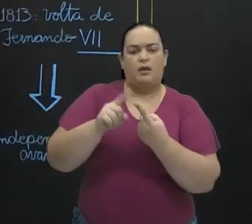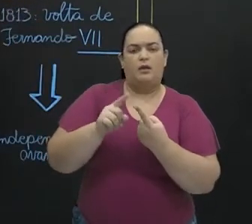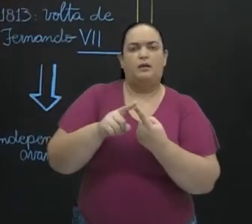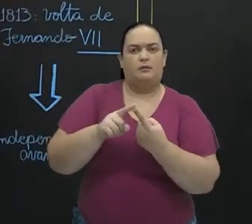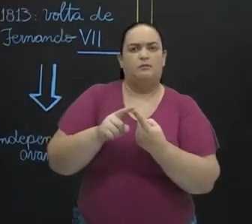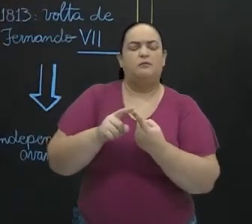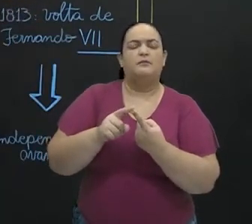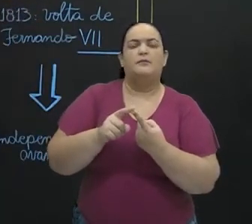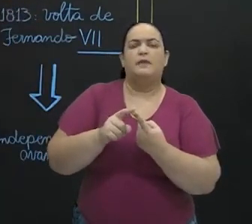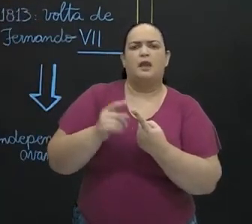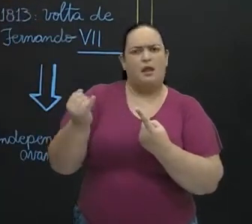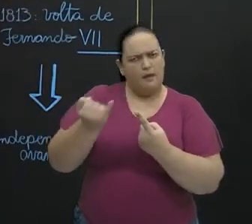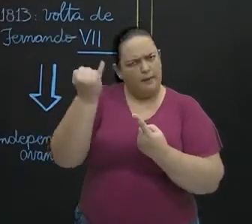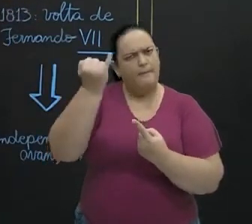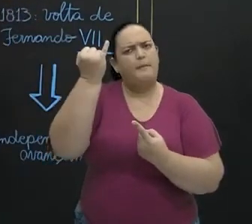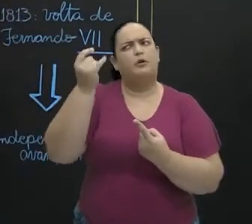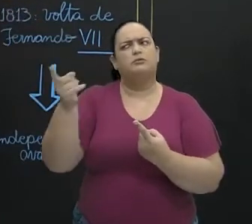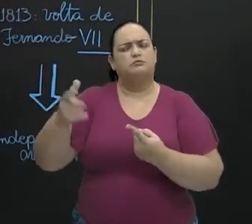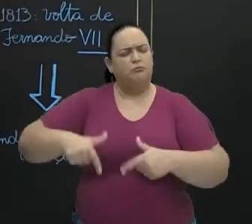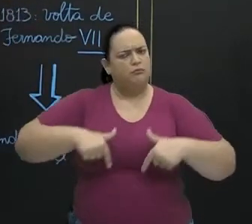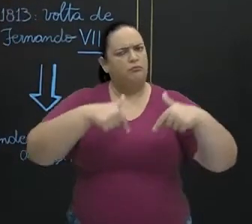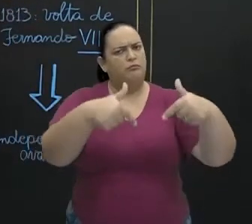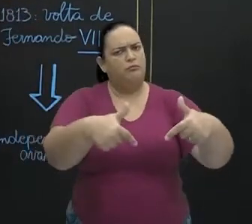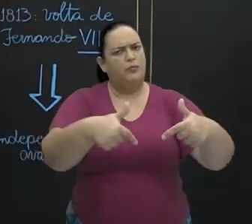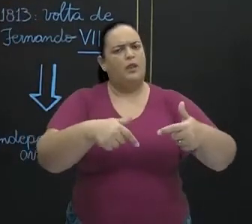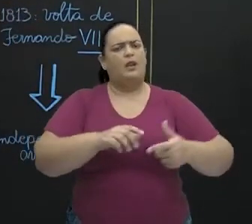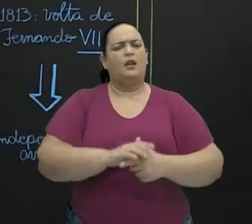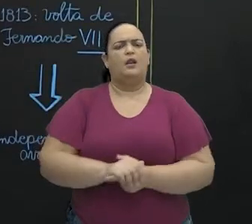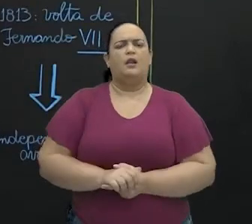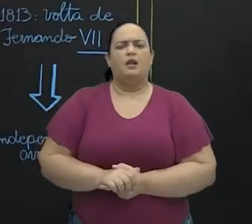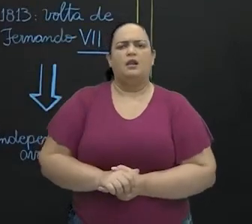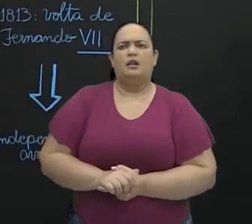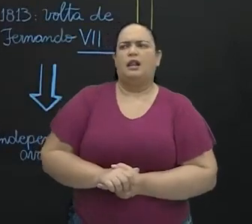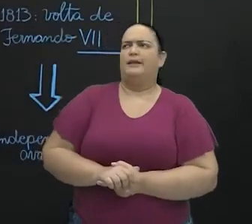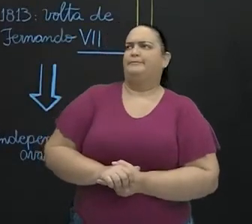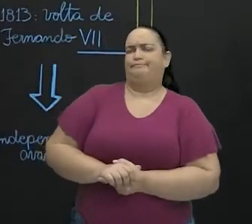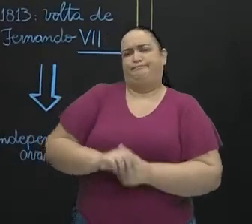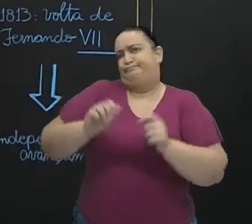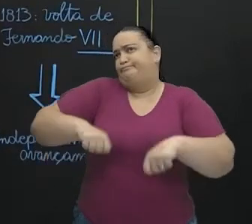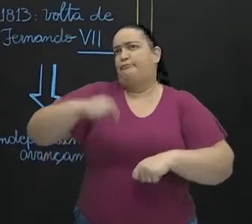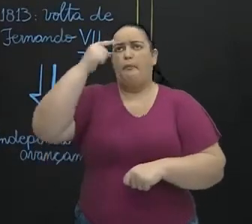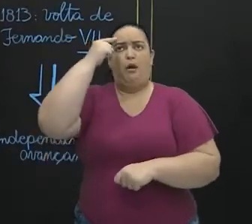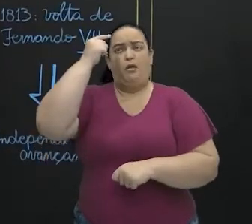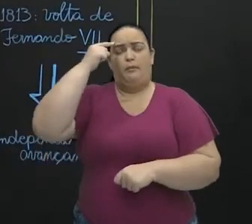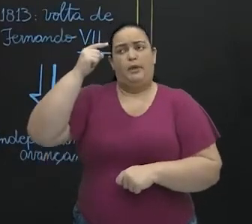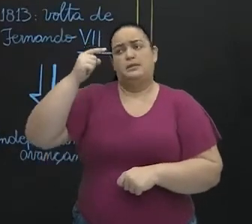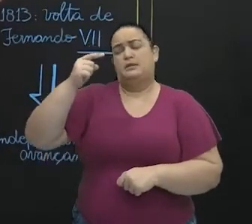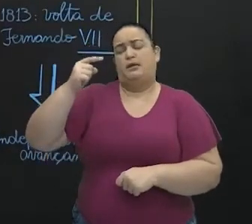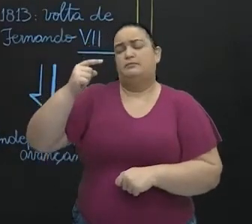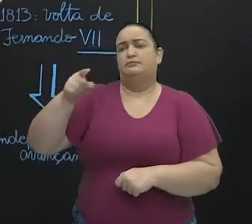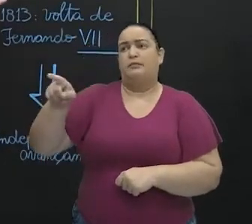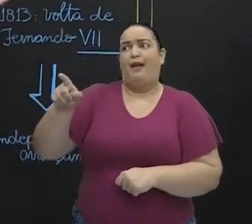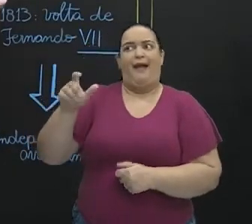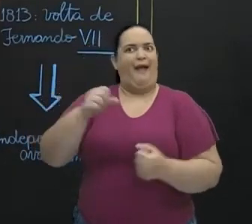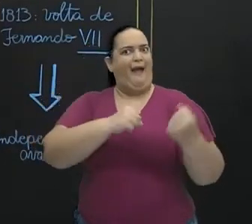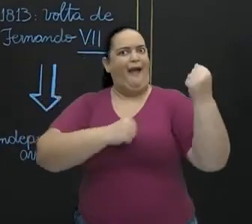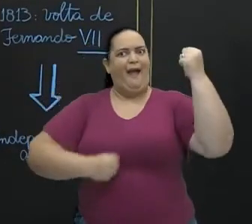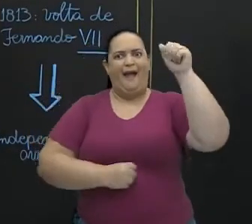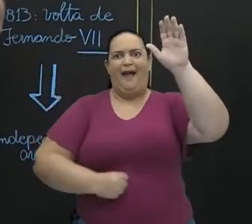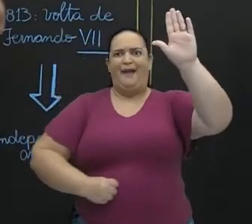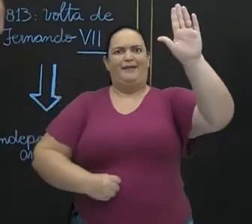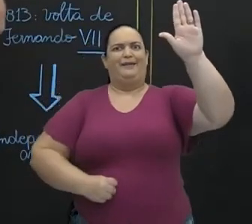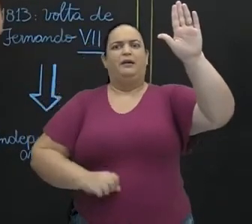existe um lado importante, mas que, às vezes, é considerado muito heróico, porque ele está à frente dos processos de independência.